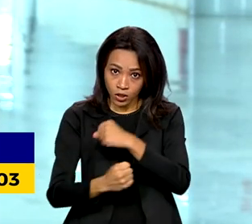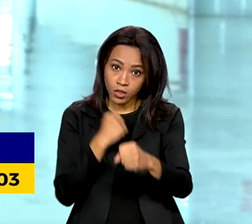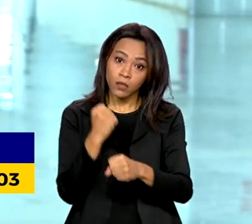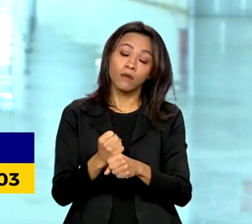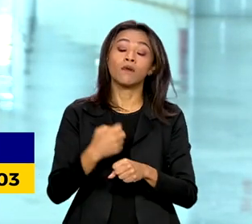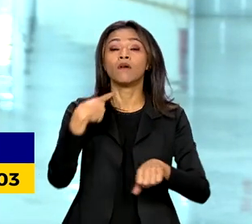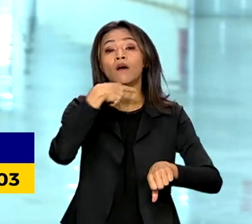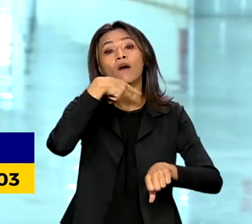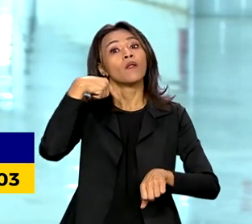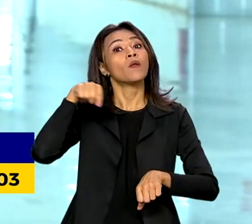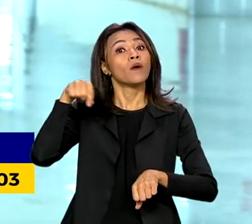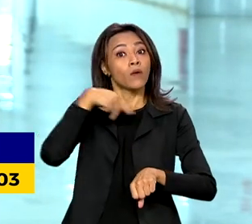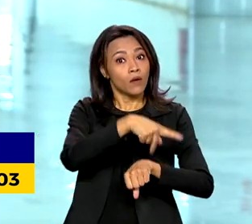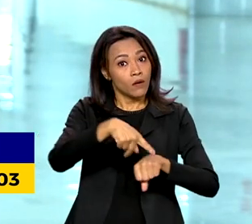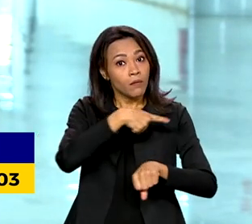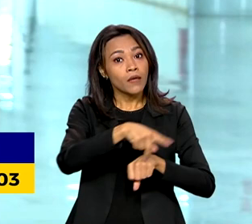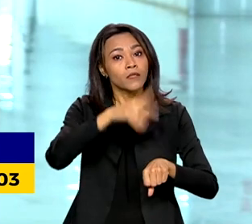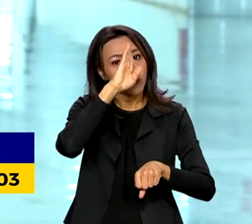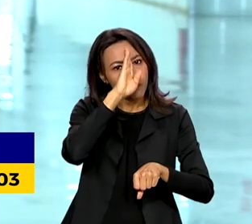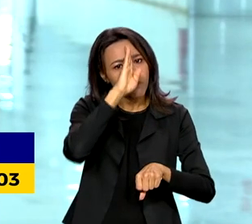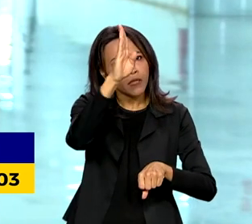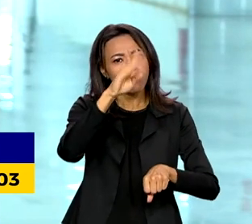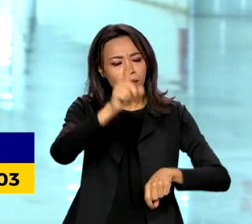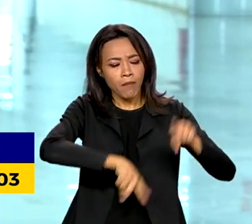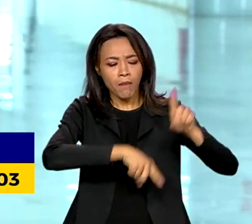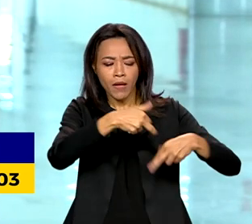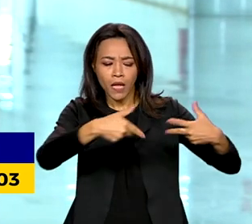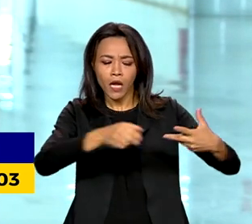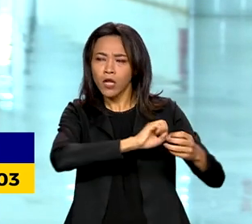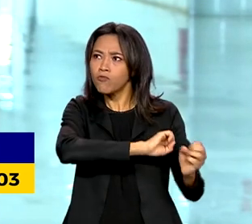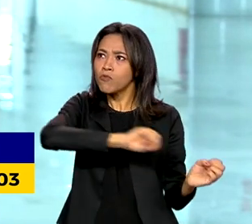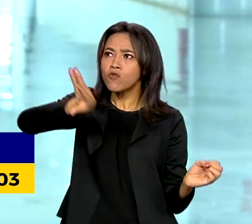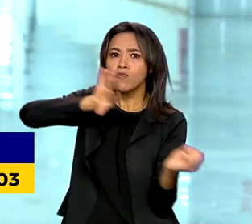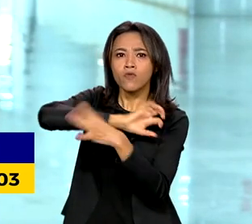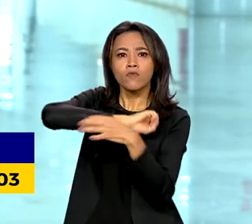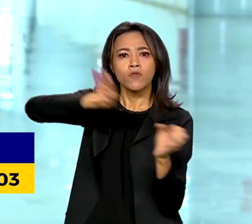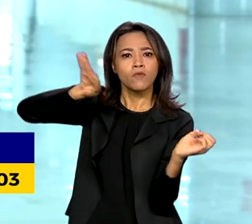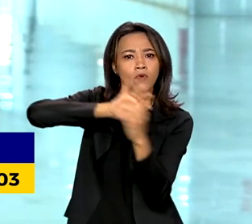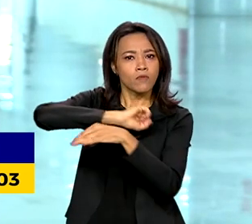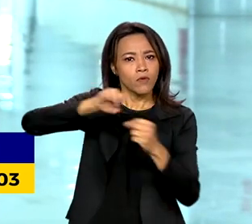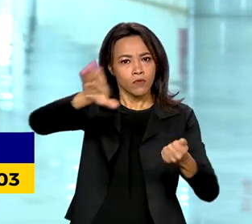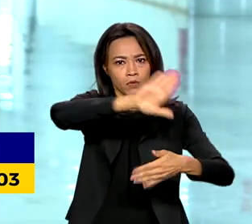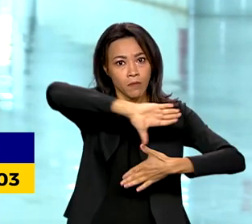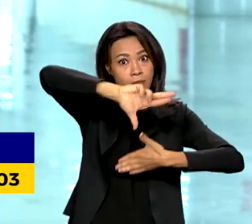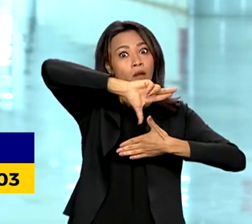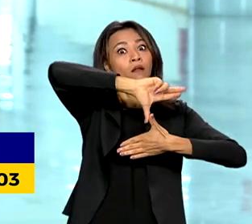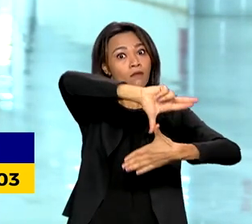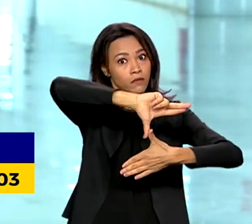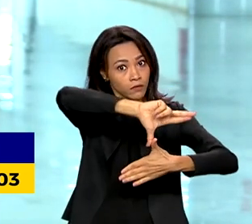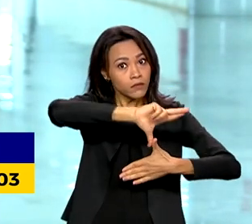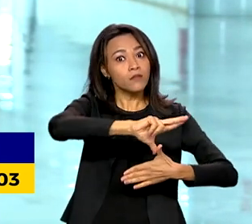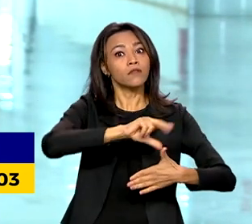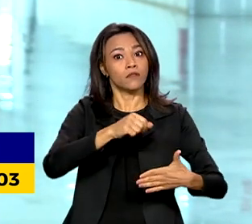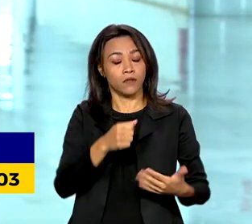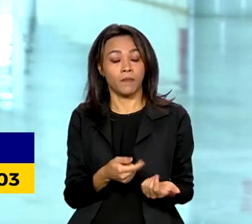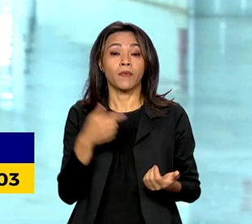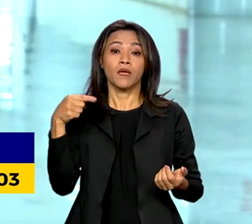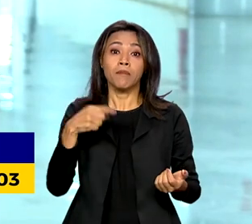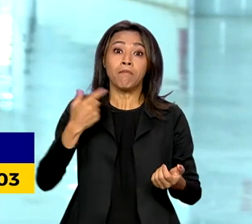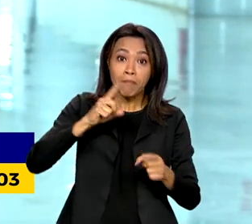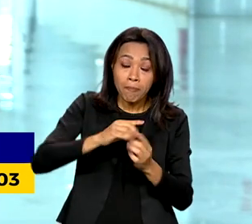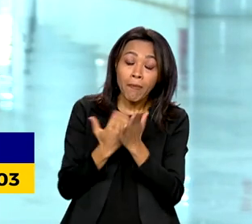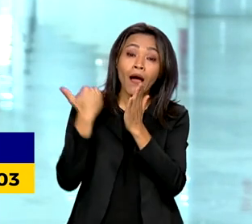principal destino dos investimentos europeus na América Latina. Entre as apostas para aumentar ainda mais essa